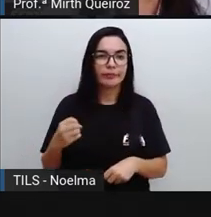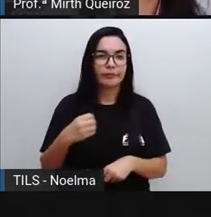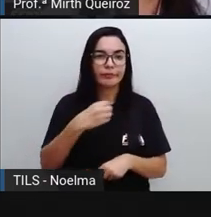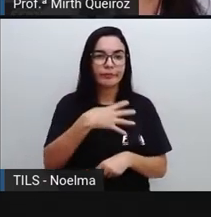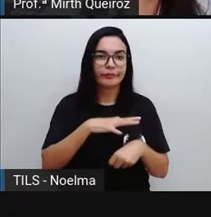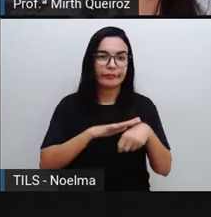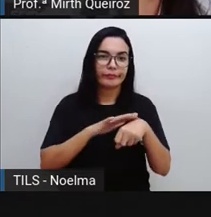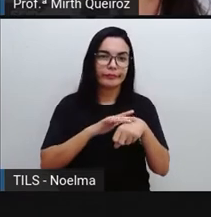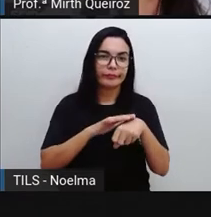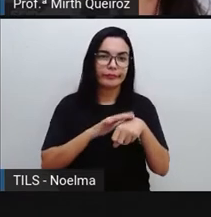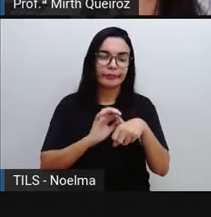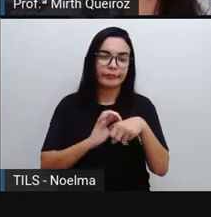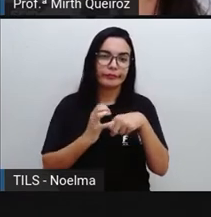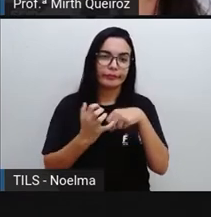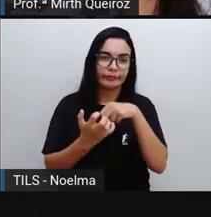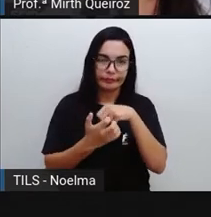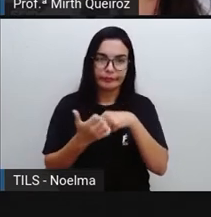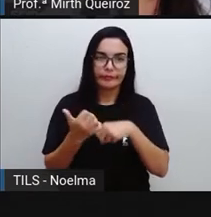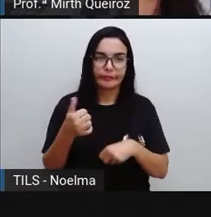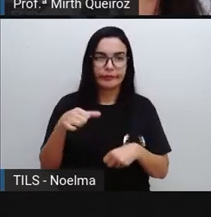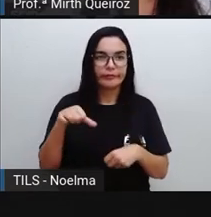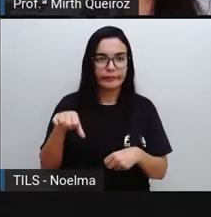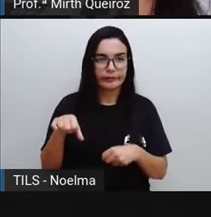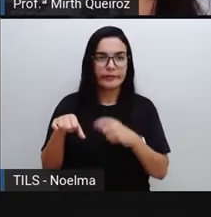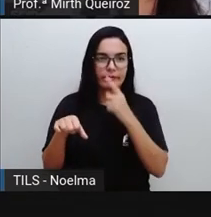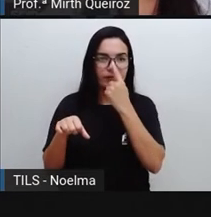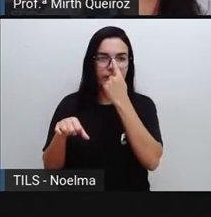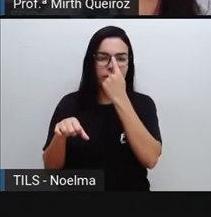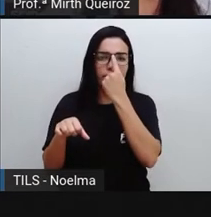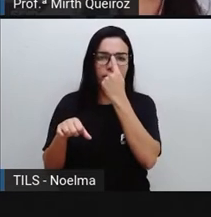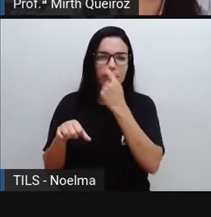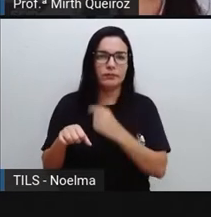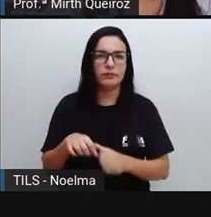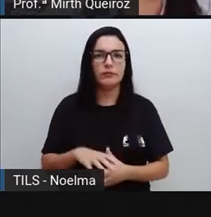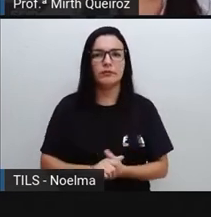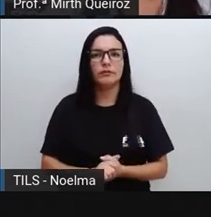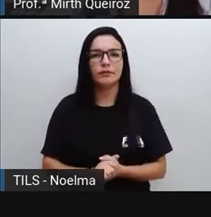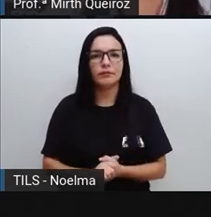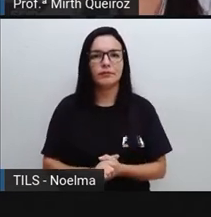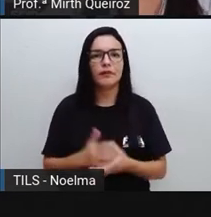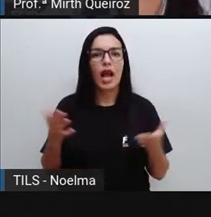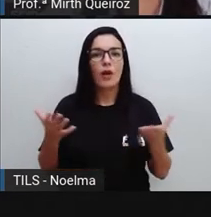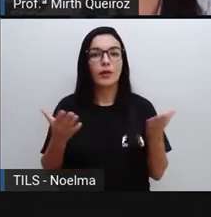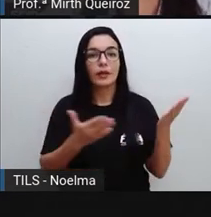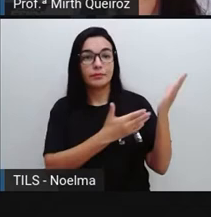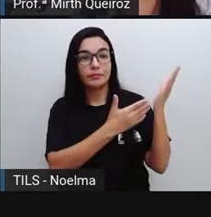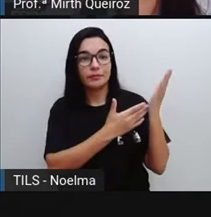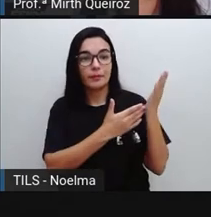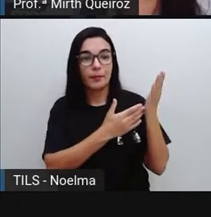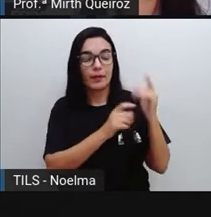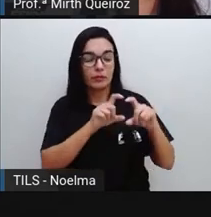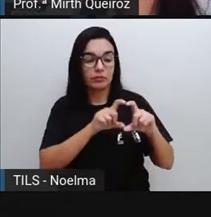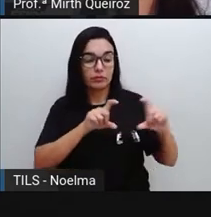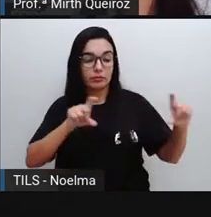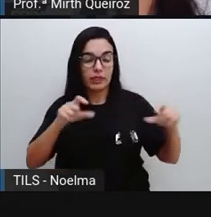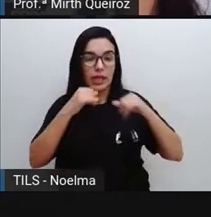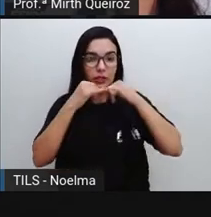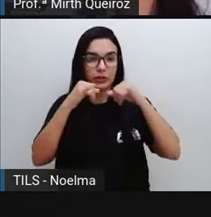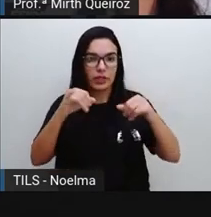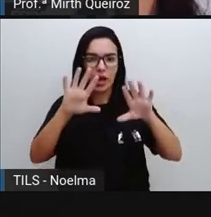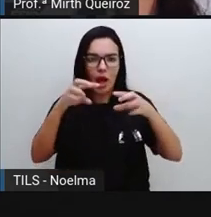coronavírus, né? Que é a... causou aí a doença Covid-19. Observe o trecho de uma notícia.